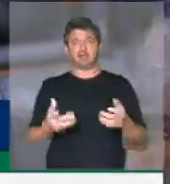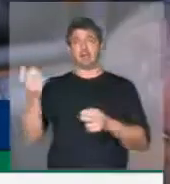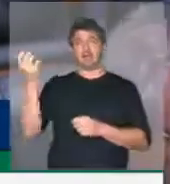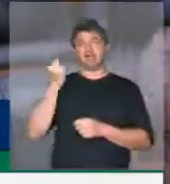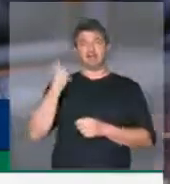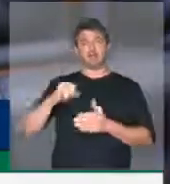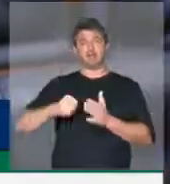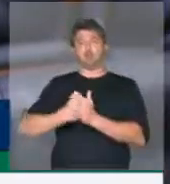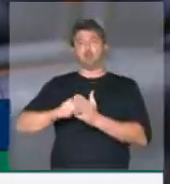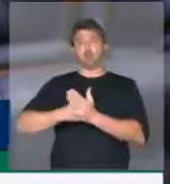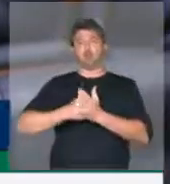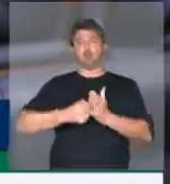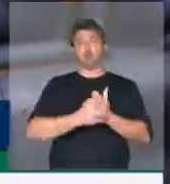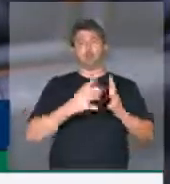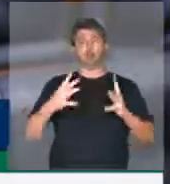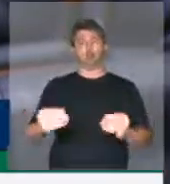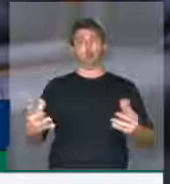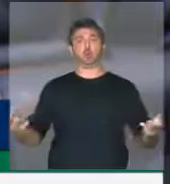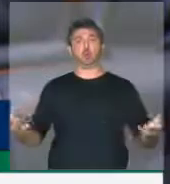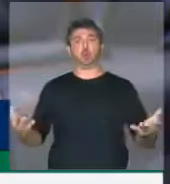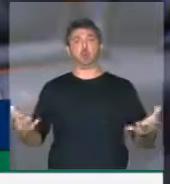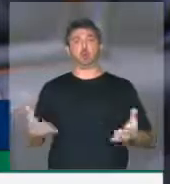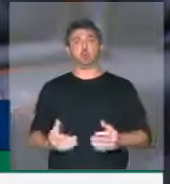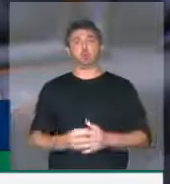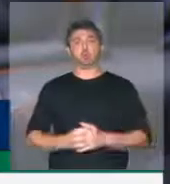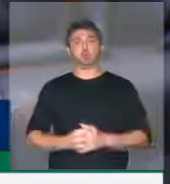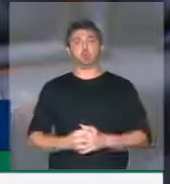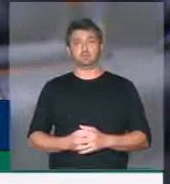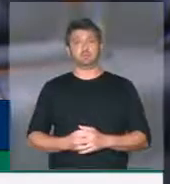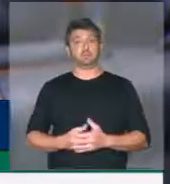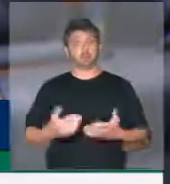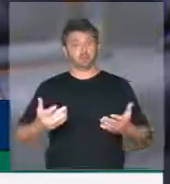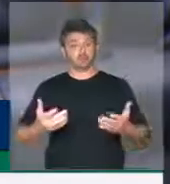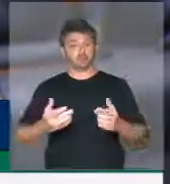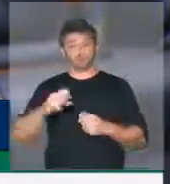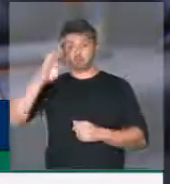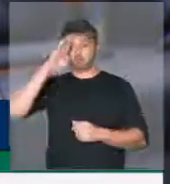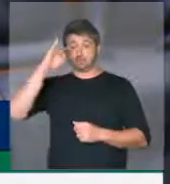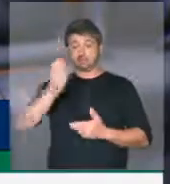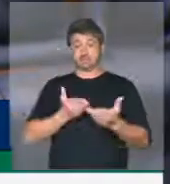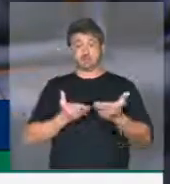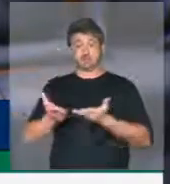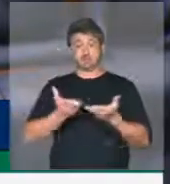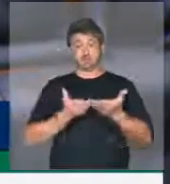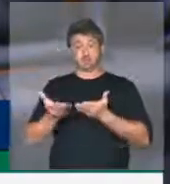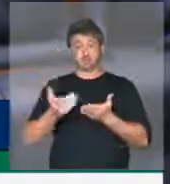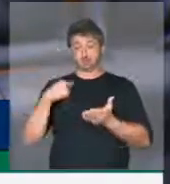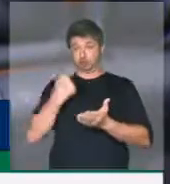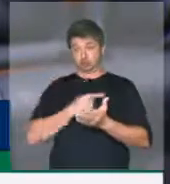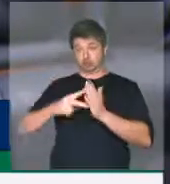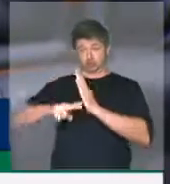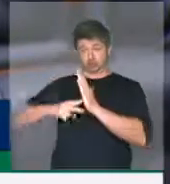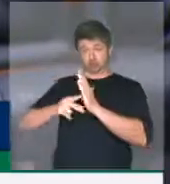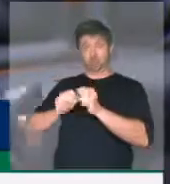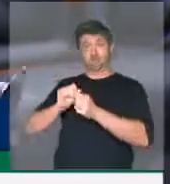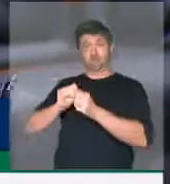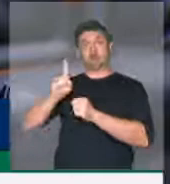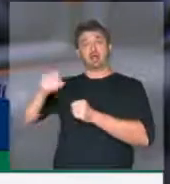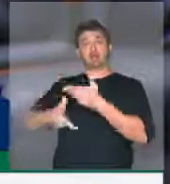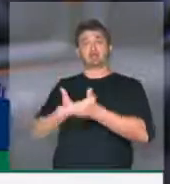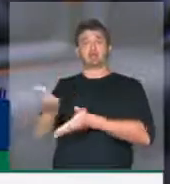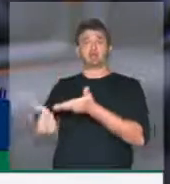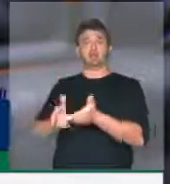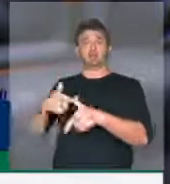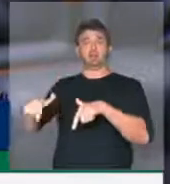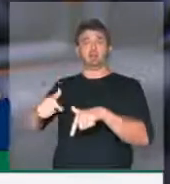a grande prestação de serviço que o nosso sindicato continua servindo. Nós não